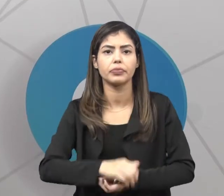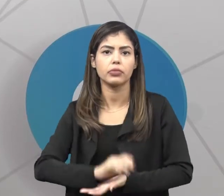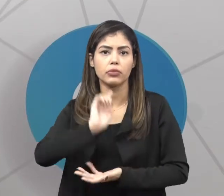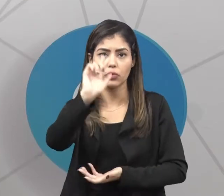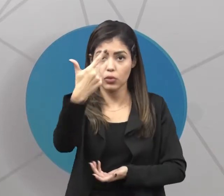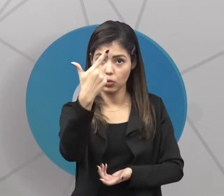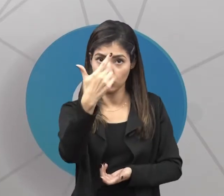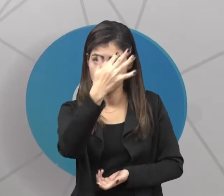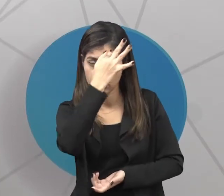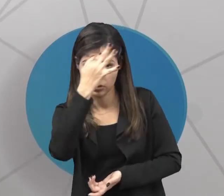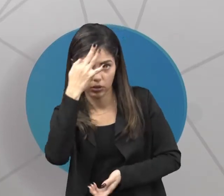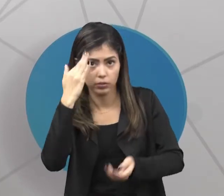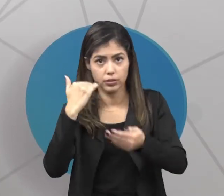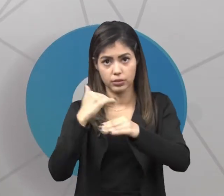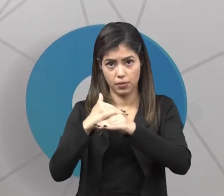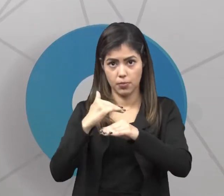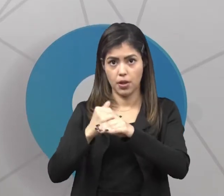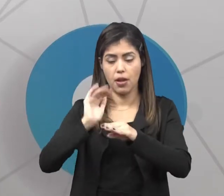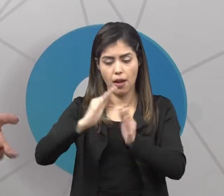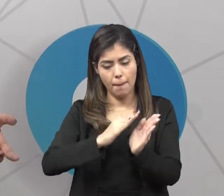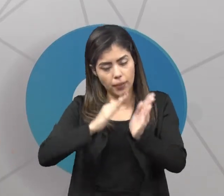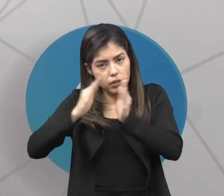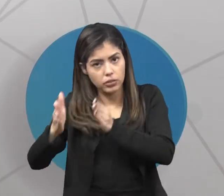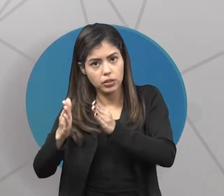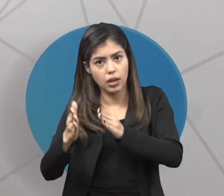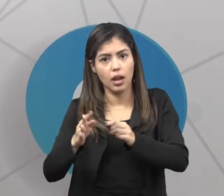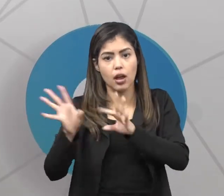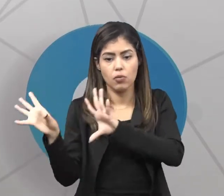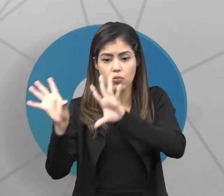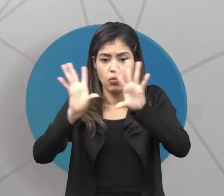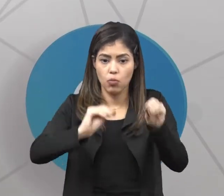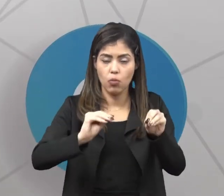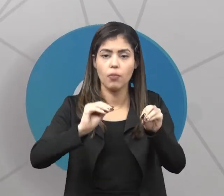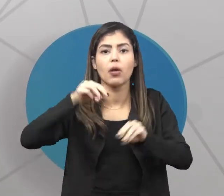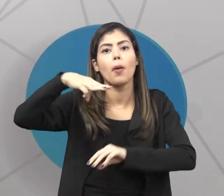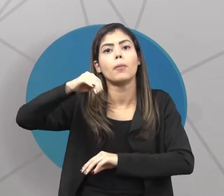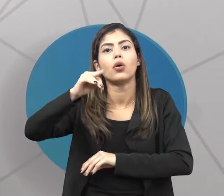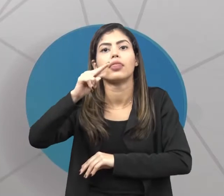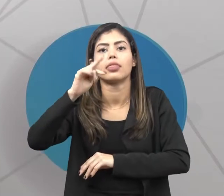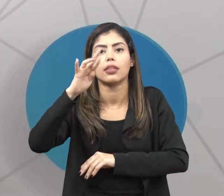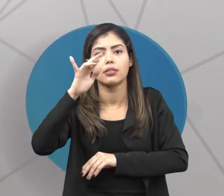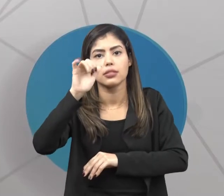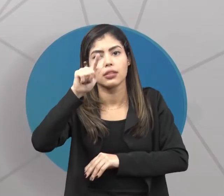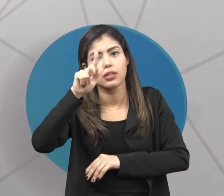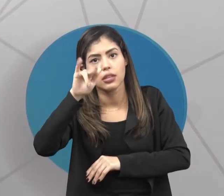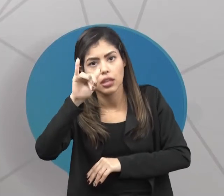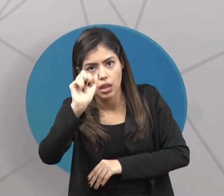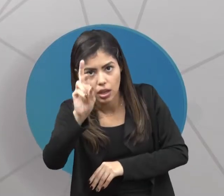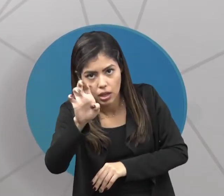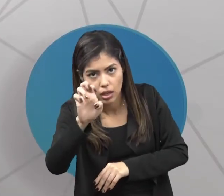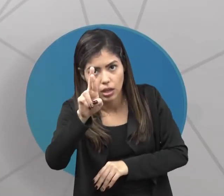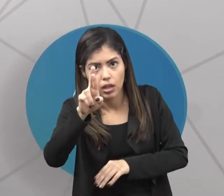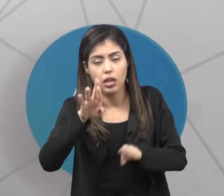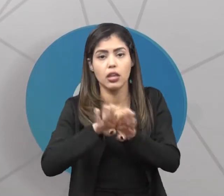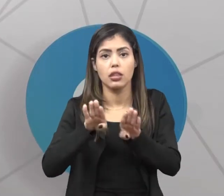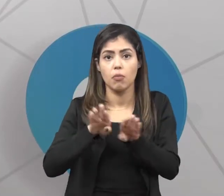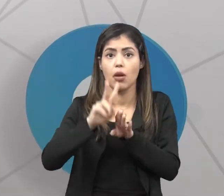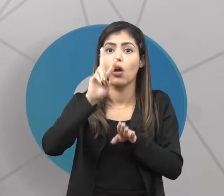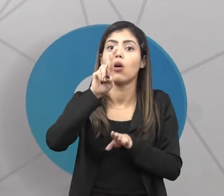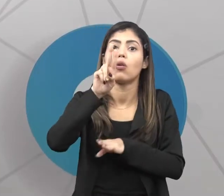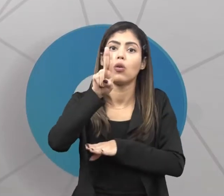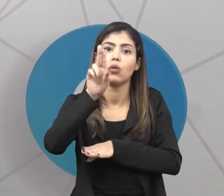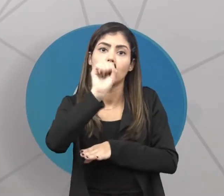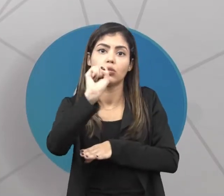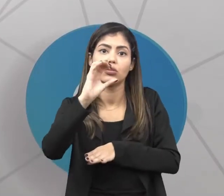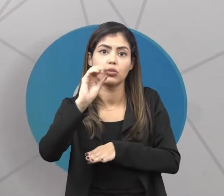Outros filósofos vão, a partir dele, trazer, por exemplo, Montesquieu. E mesmo Rousseau, a partir